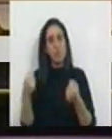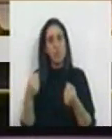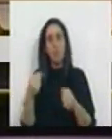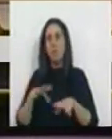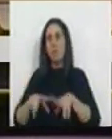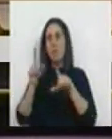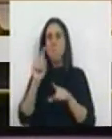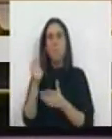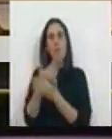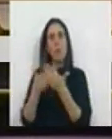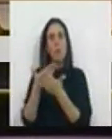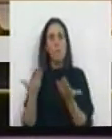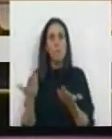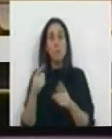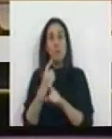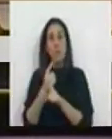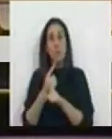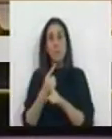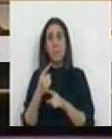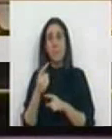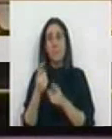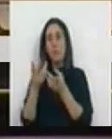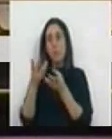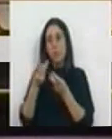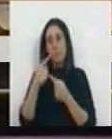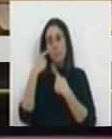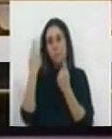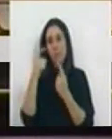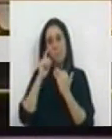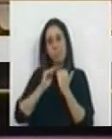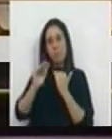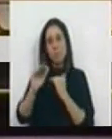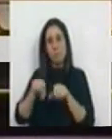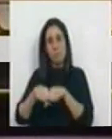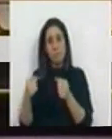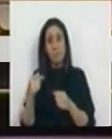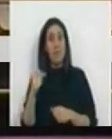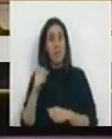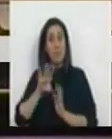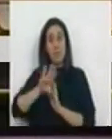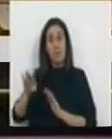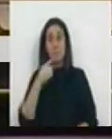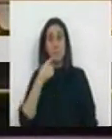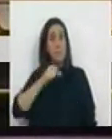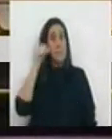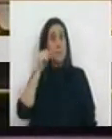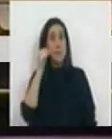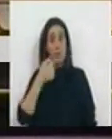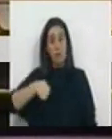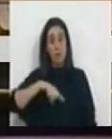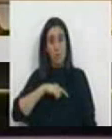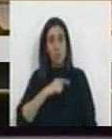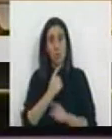as hipóteses de crescimento económico, estraga a consolidação das contas públicas. A direita ainda não percebeu que só estamos a